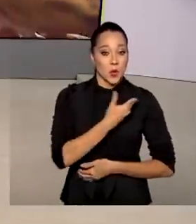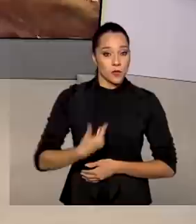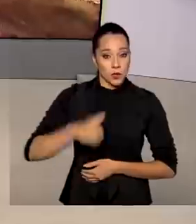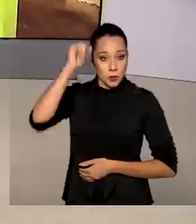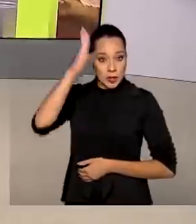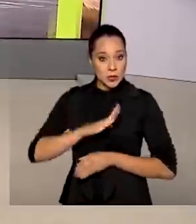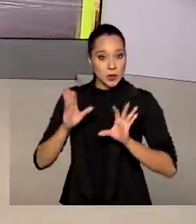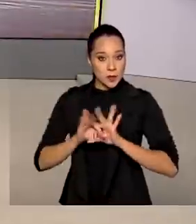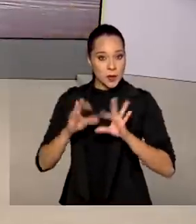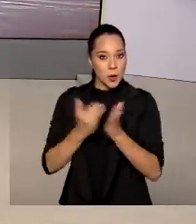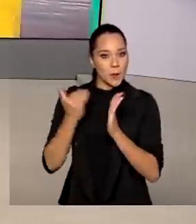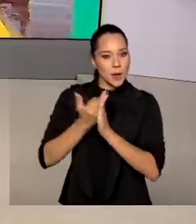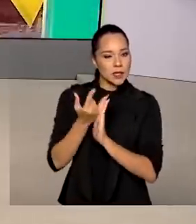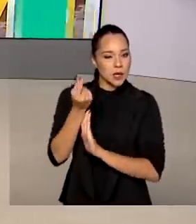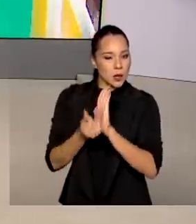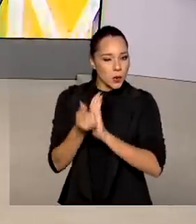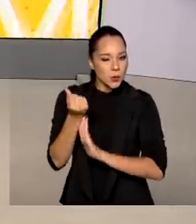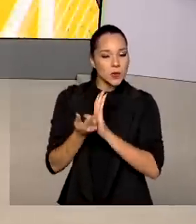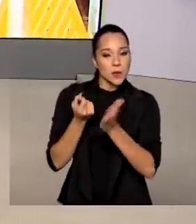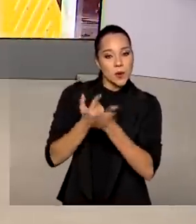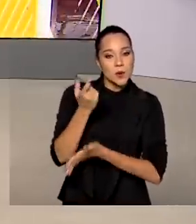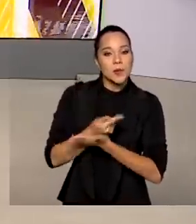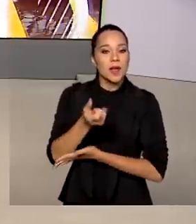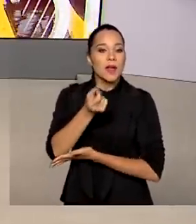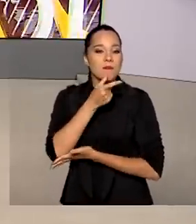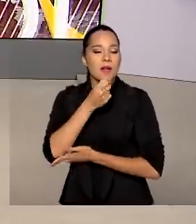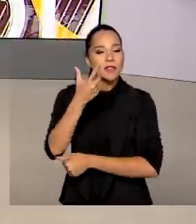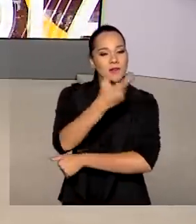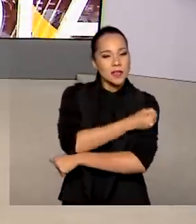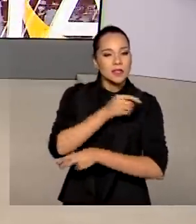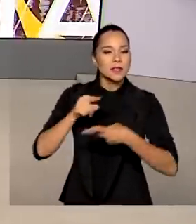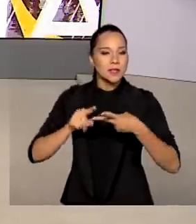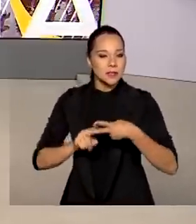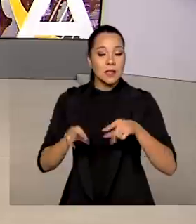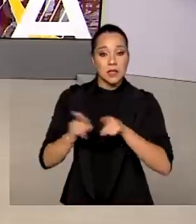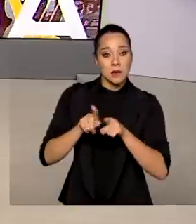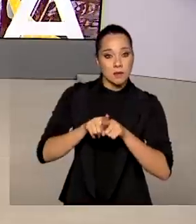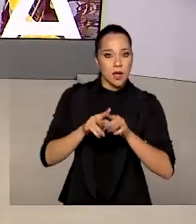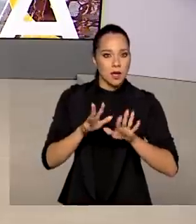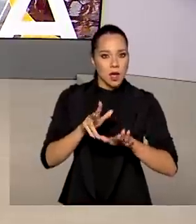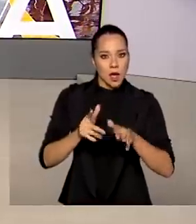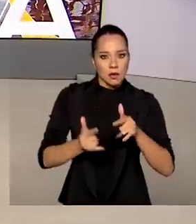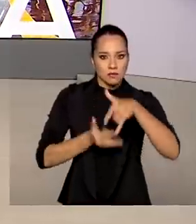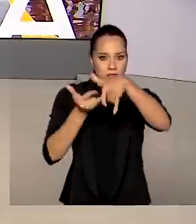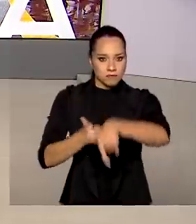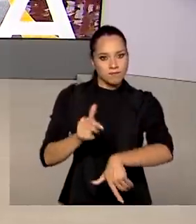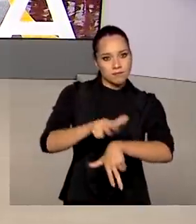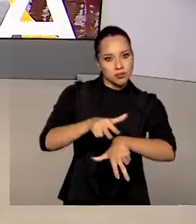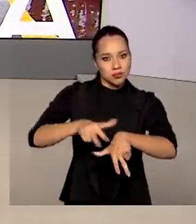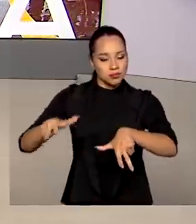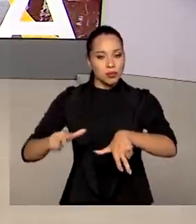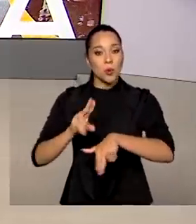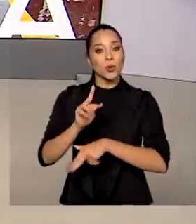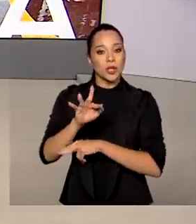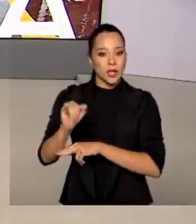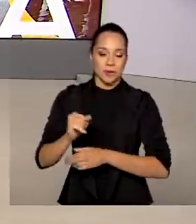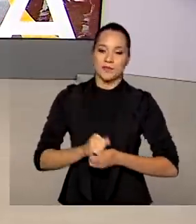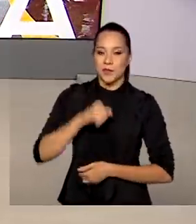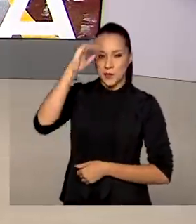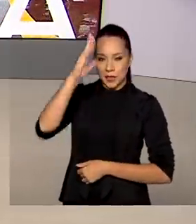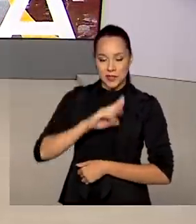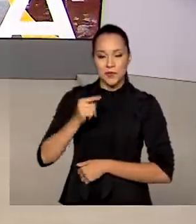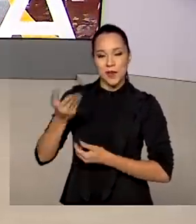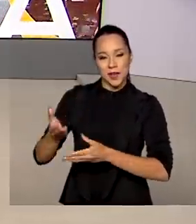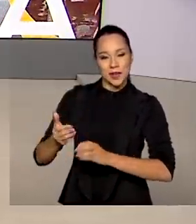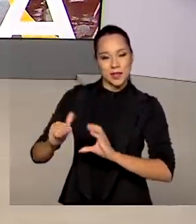brasileiro liberou mais recursos para a compra de medicamentos, vacinas e ampliação de leitos de UTI. Além disso, o Brasil vai